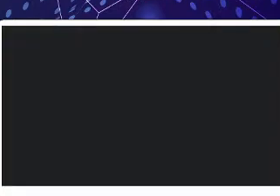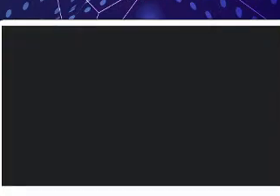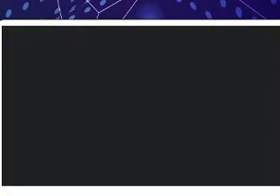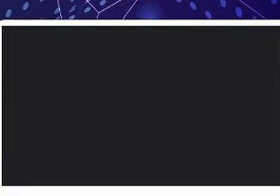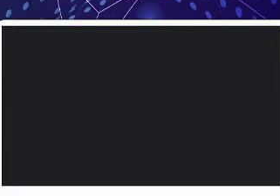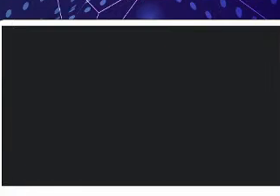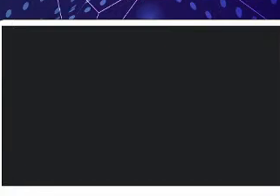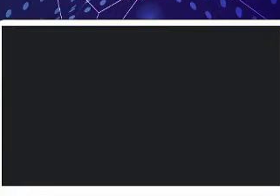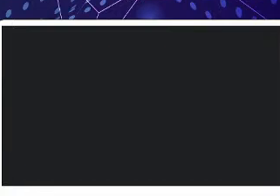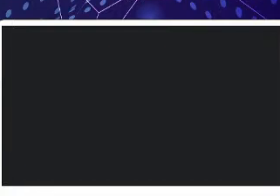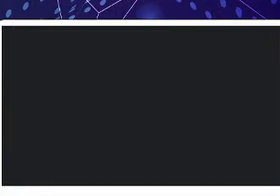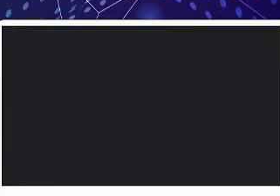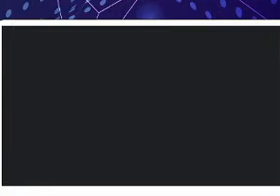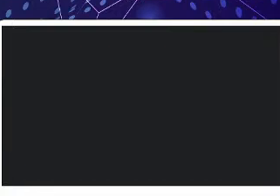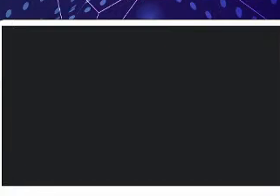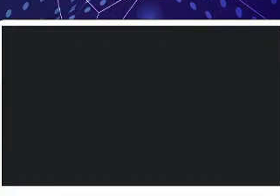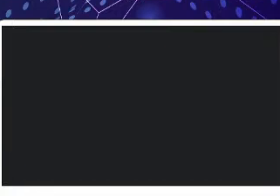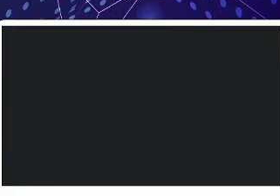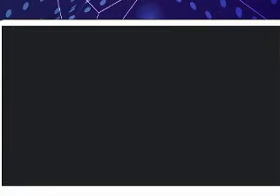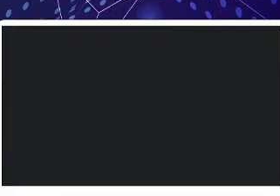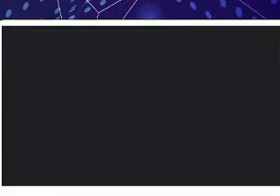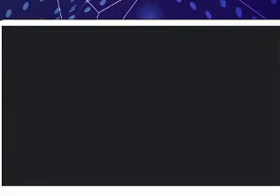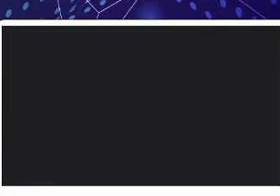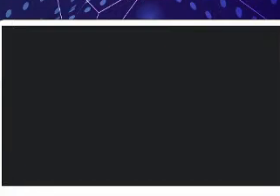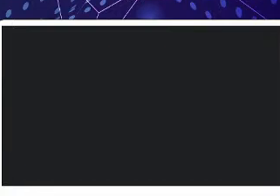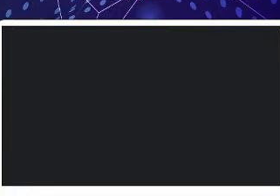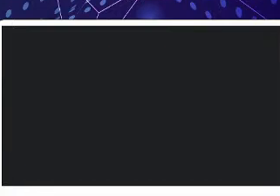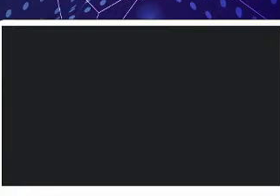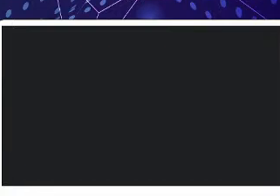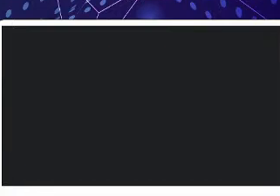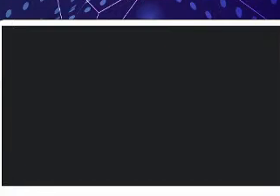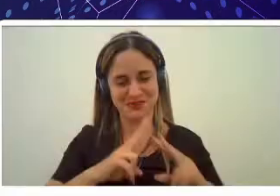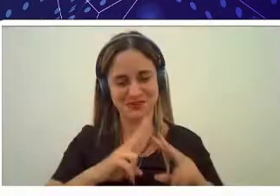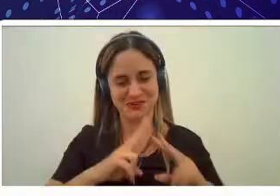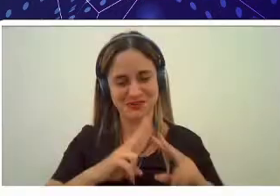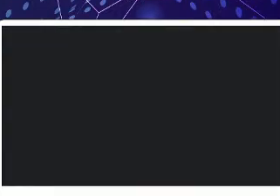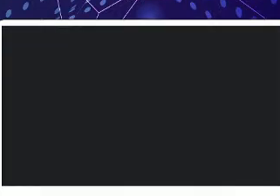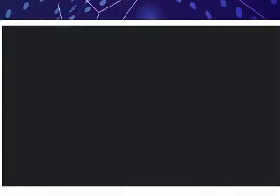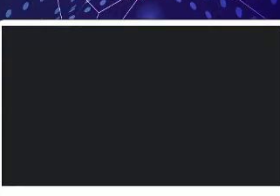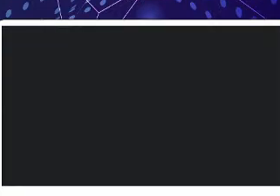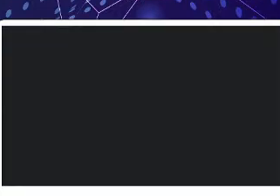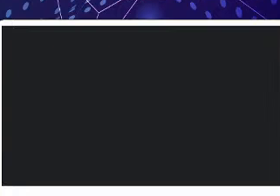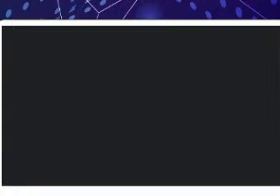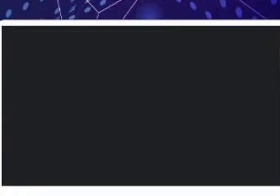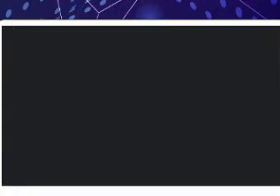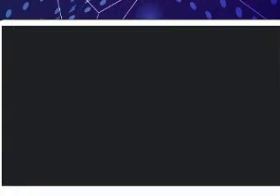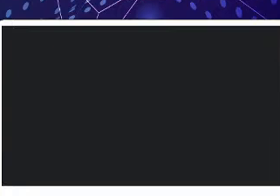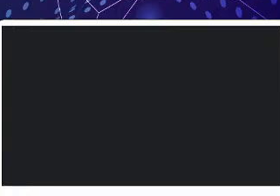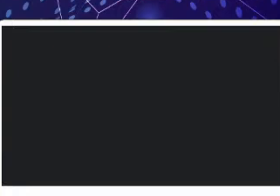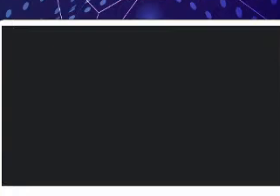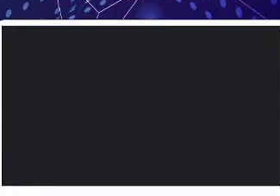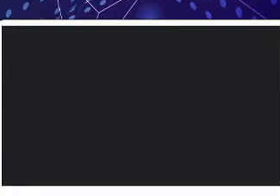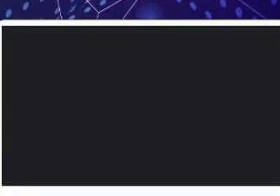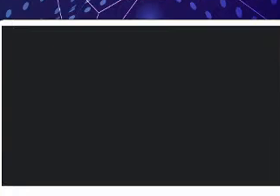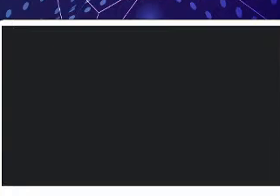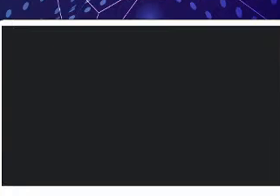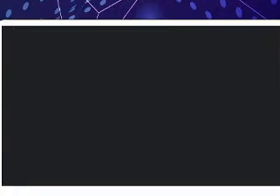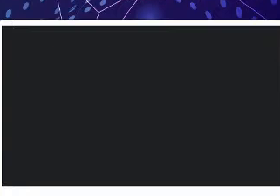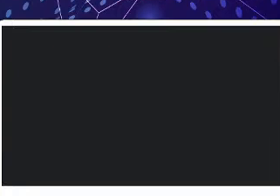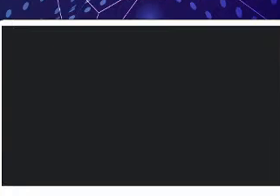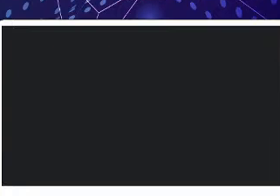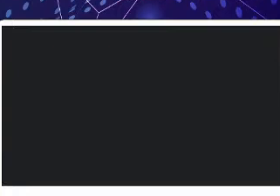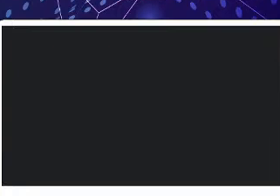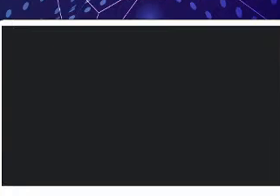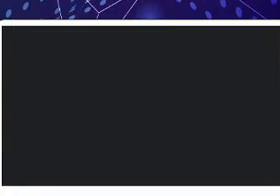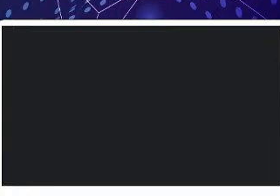Universitária e Orgulho de Ser Unir e o curso a unidade ao qual você está vinculado vale qualquer tipo de atividade